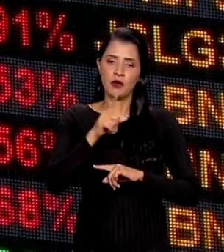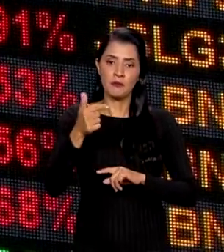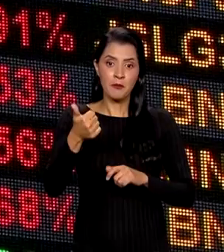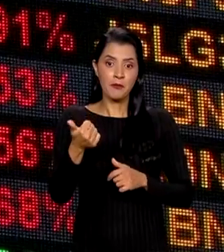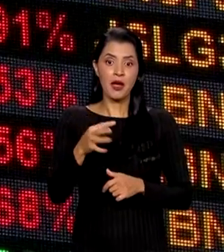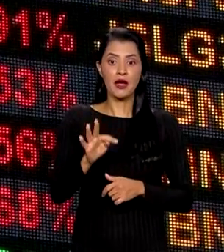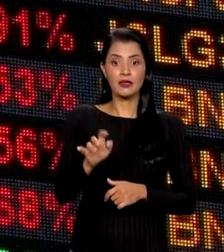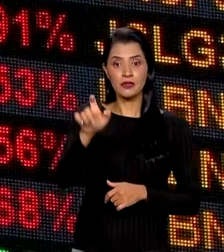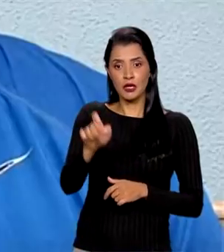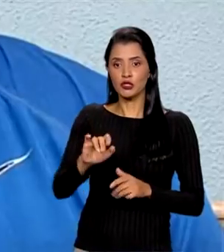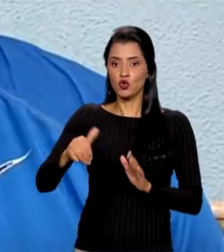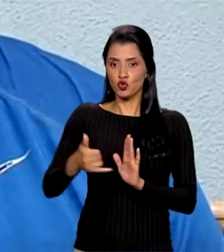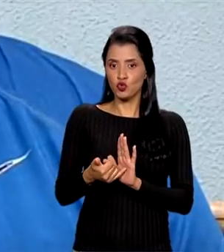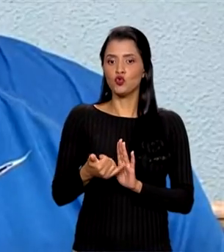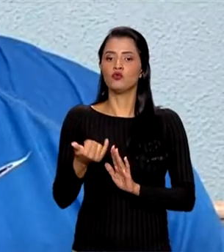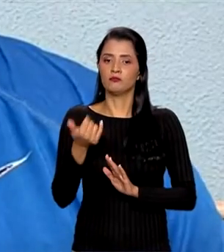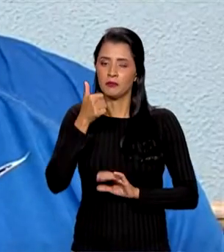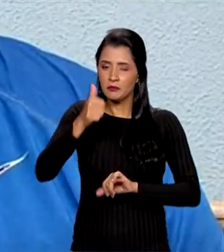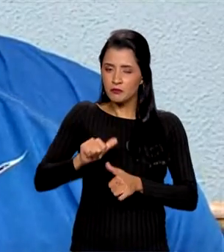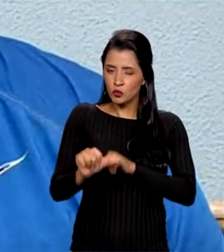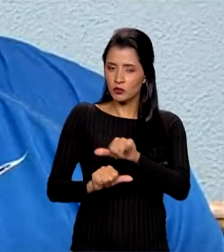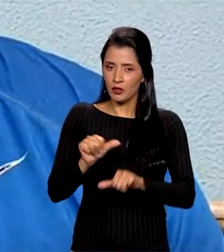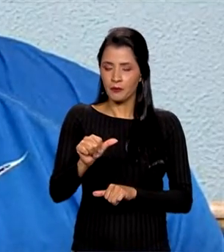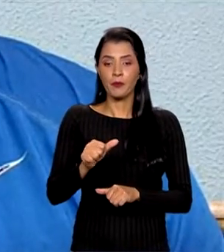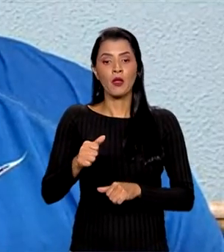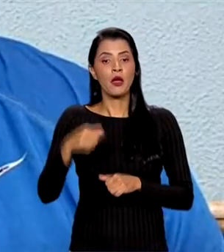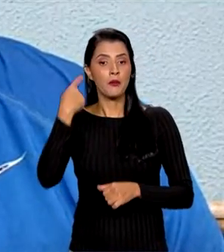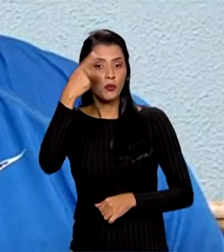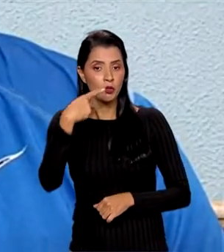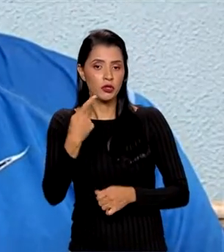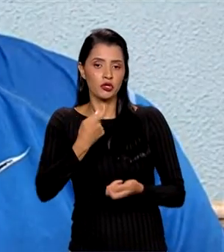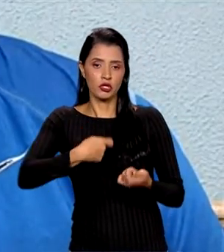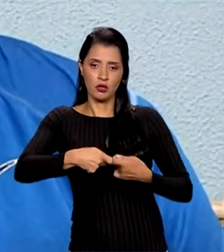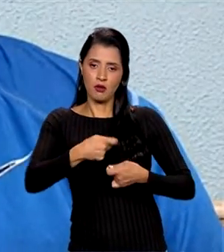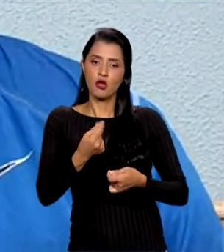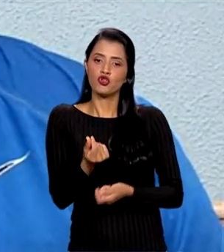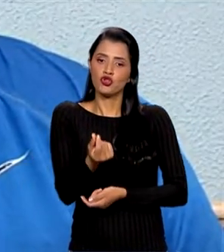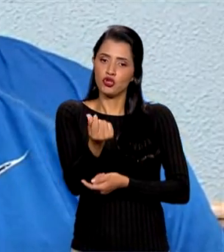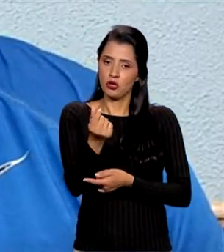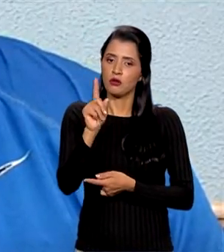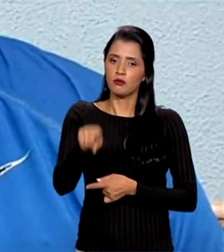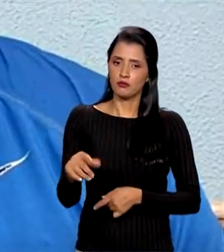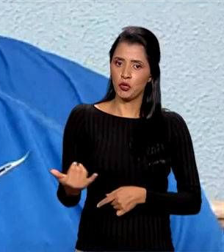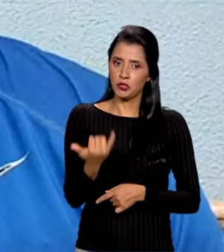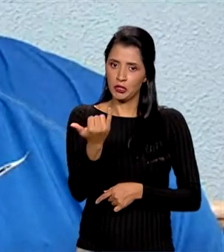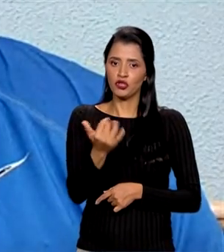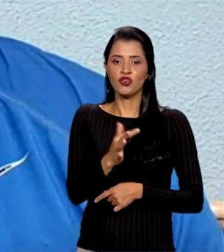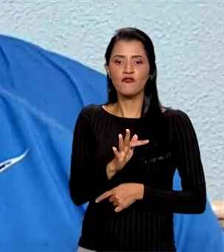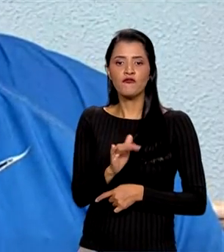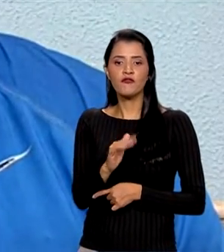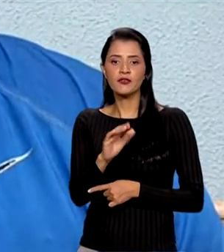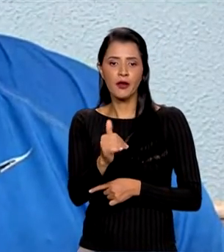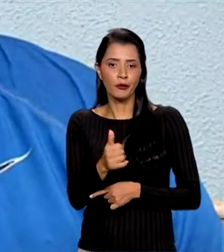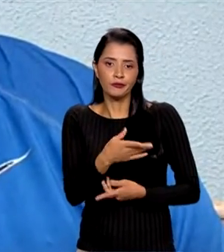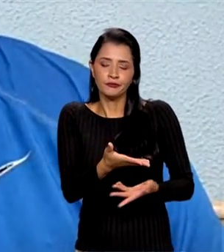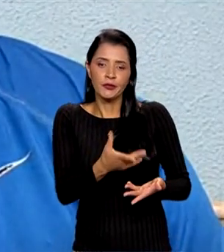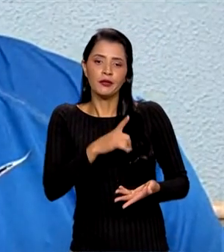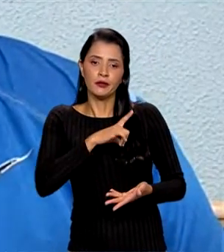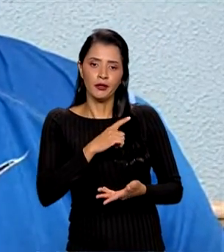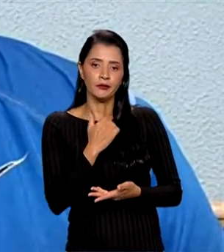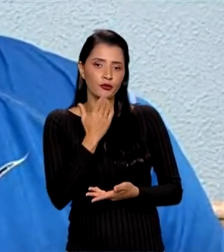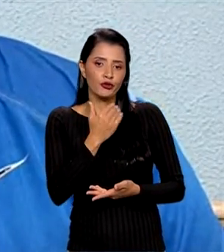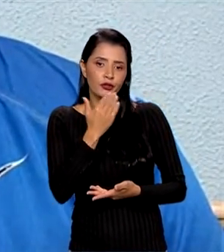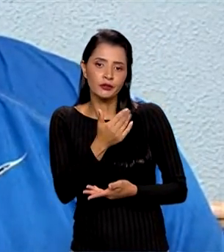taxa de juros no país. A política monetária é importante para a política fiscal. Então não adianta nada você ter uma política fiscal que é no